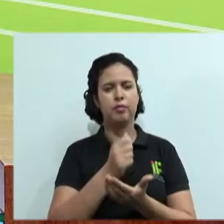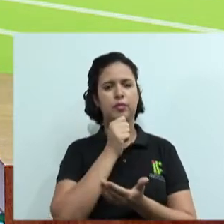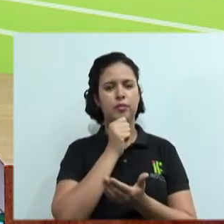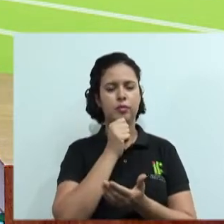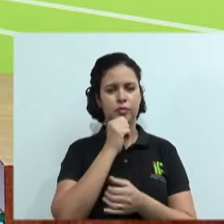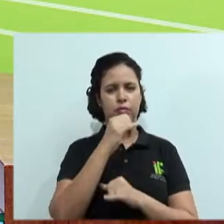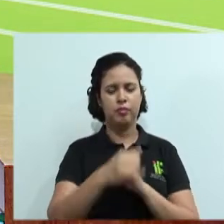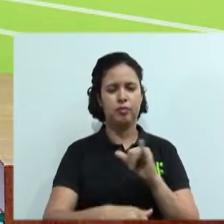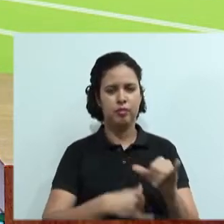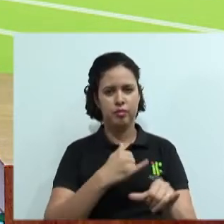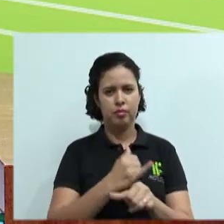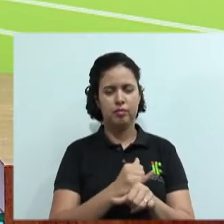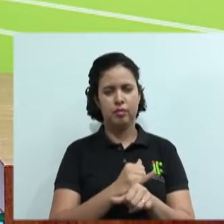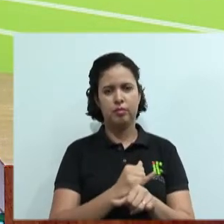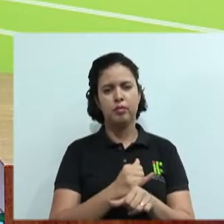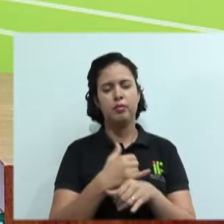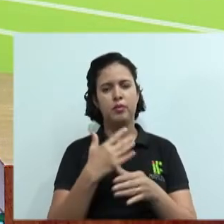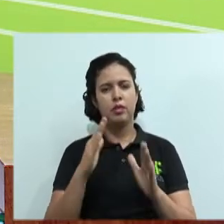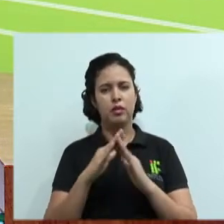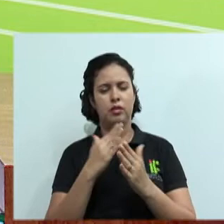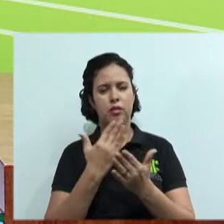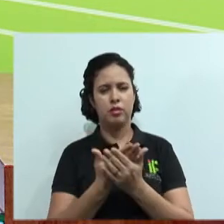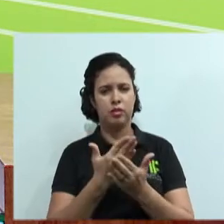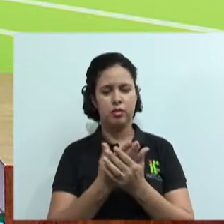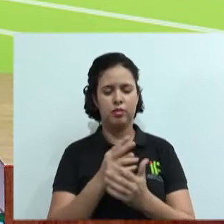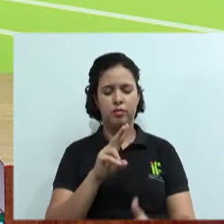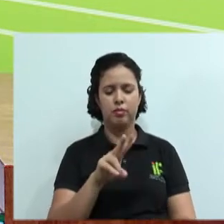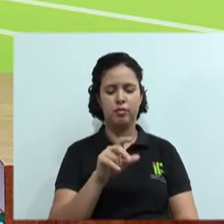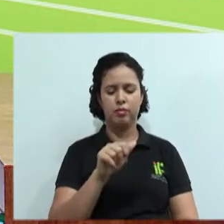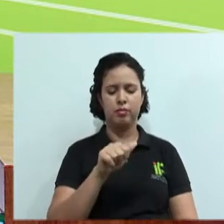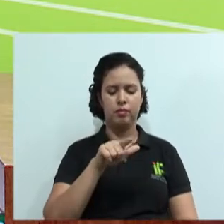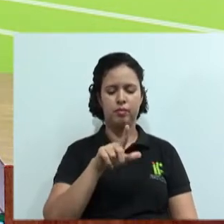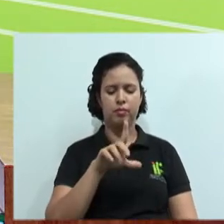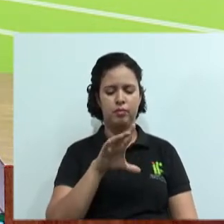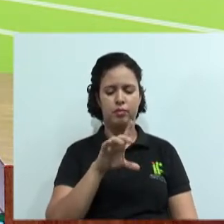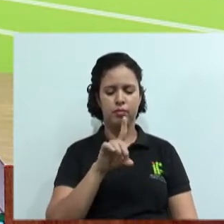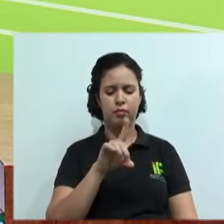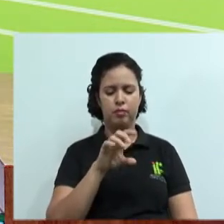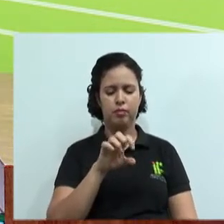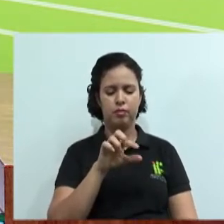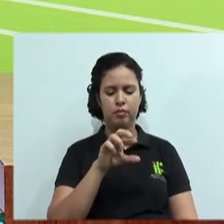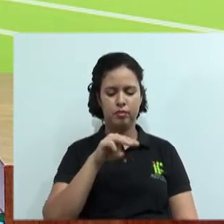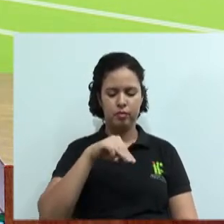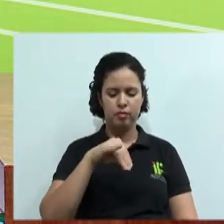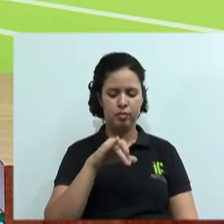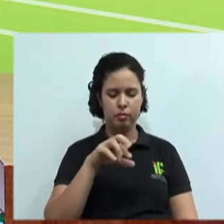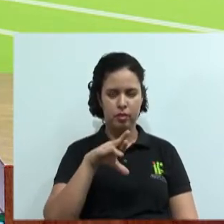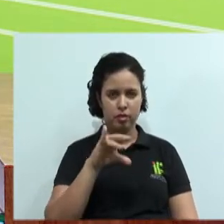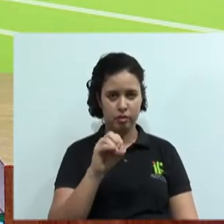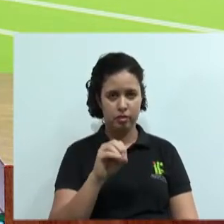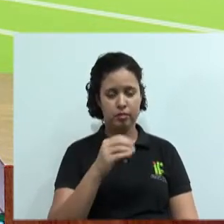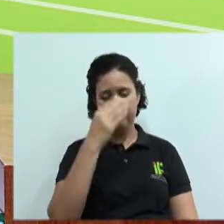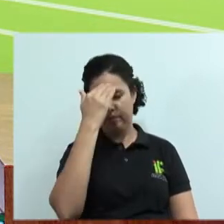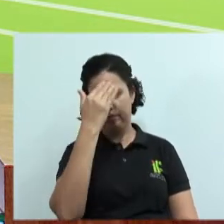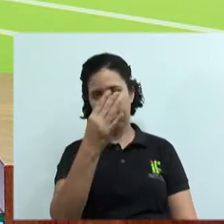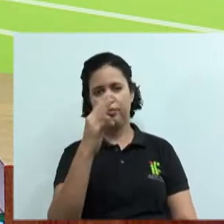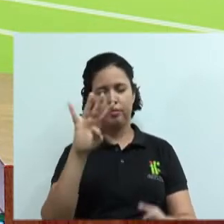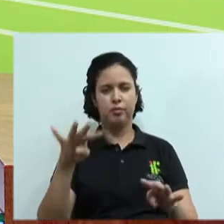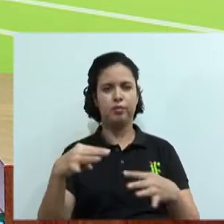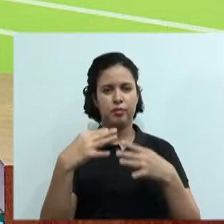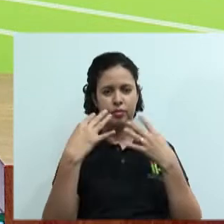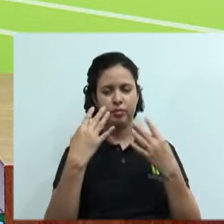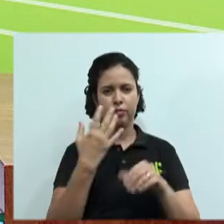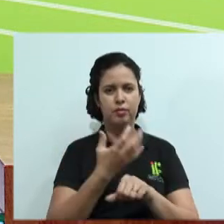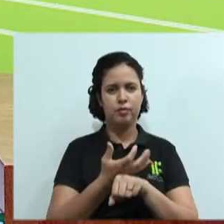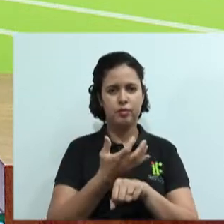mas olha a Escola Valdemiro, aqui lá de Cacaolândia, estão ligados. Olha, muito obrigado por vocês estarem atentos à nossa aula, à nossa disciplina